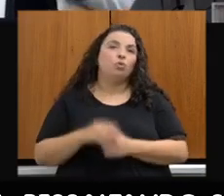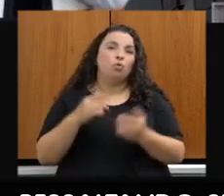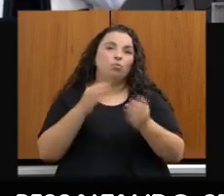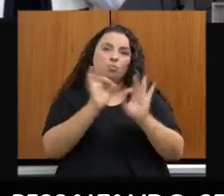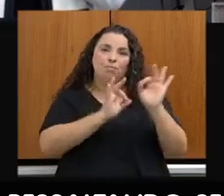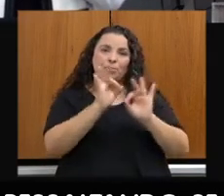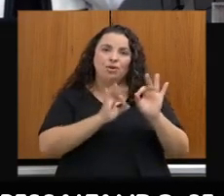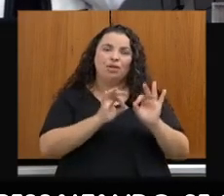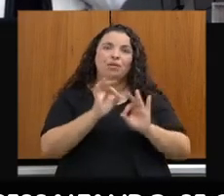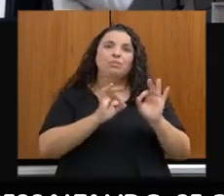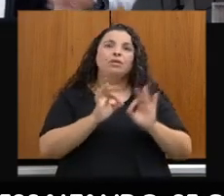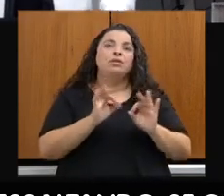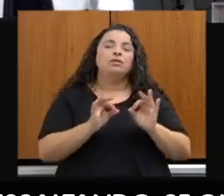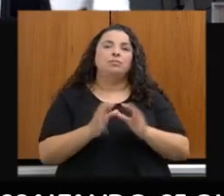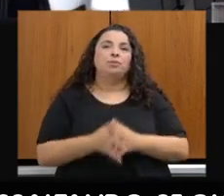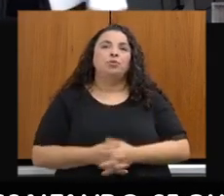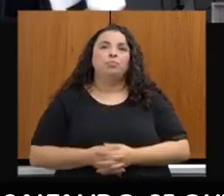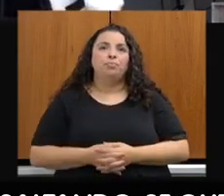Gerais, 2050.